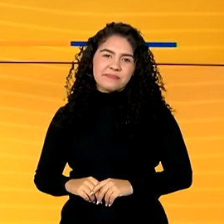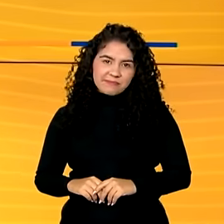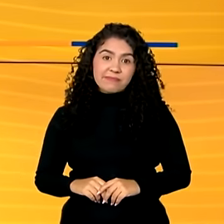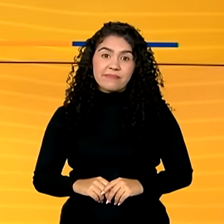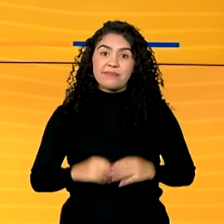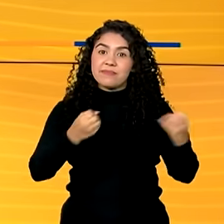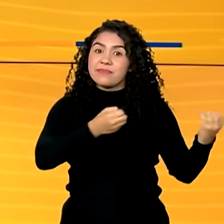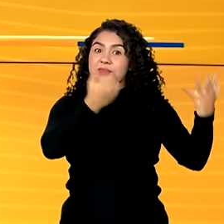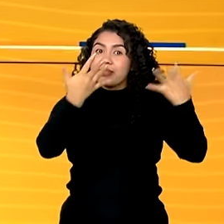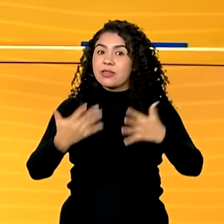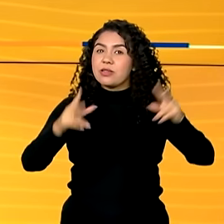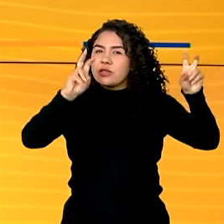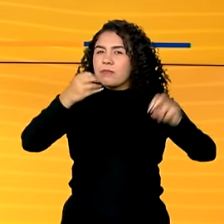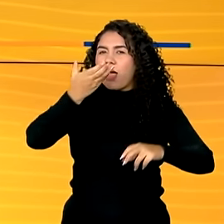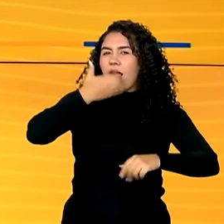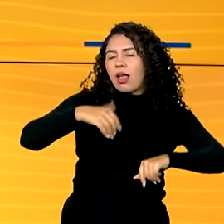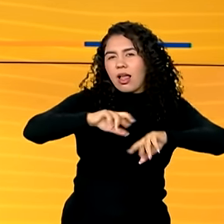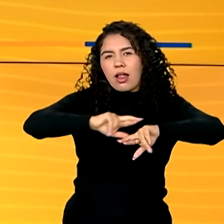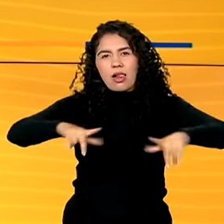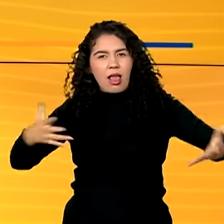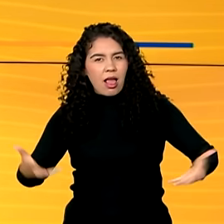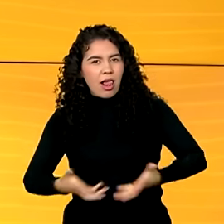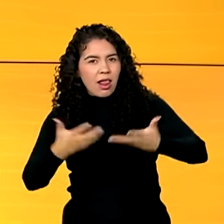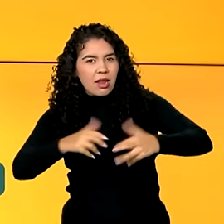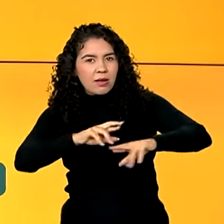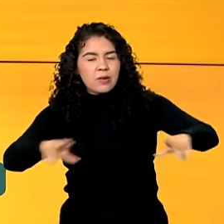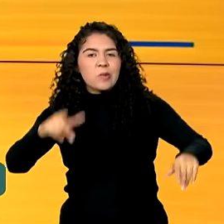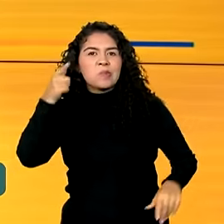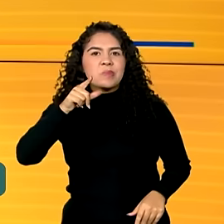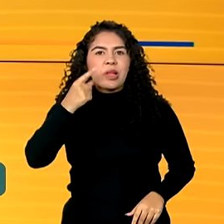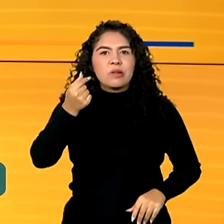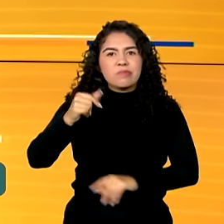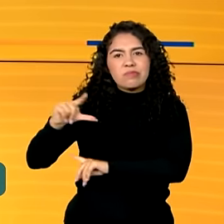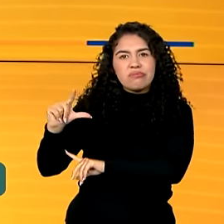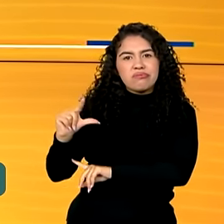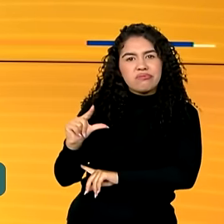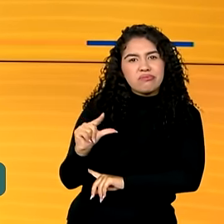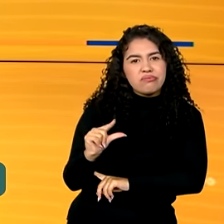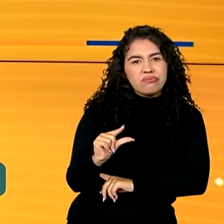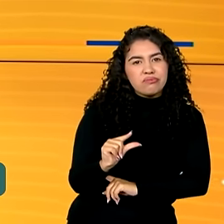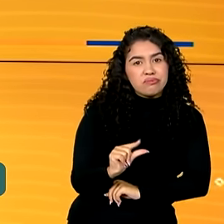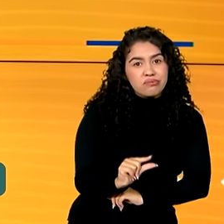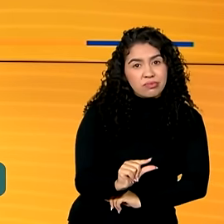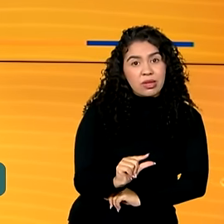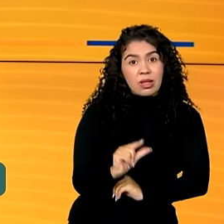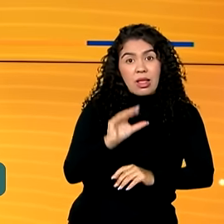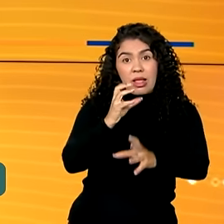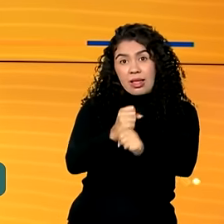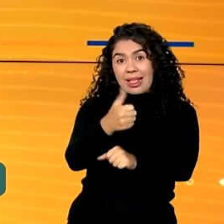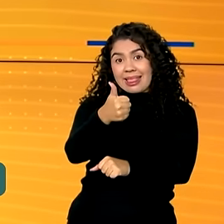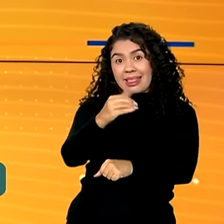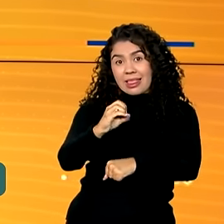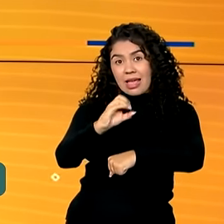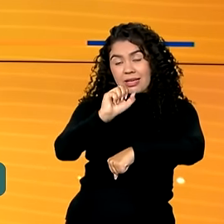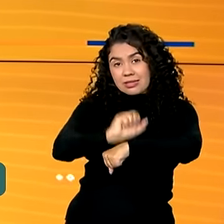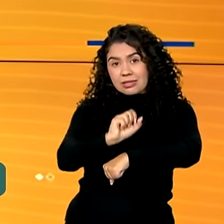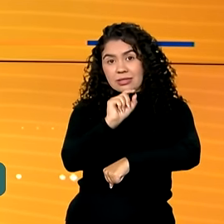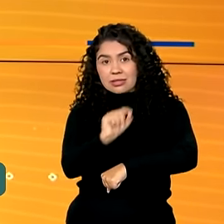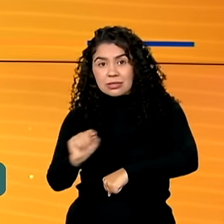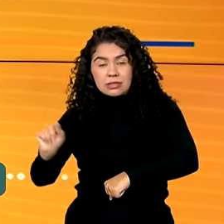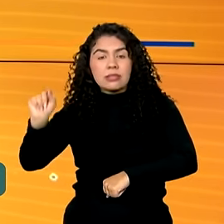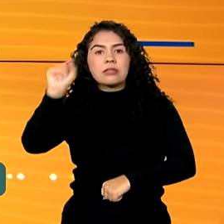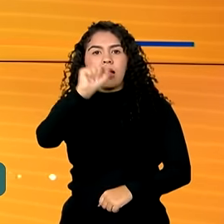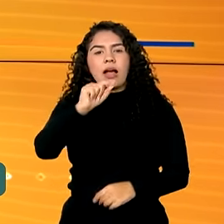Hortaliças e frutas seguem com queda de preços nas centrais de abastecimento em 10 estados. A cenoura e o